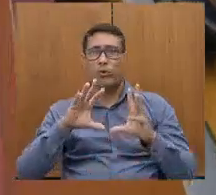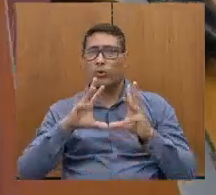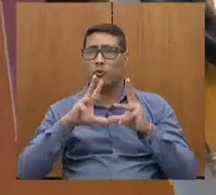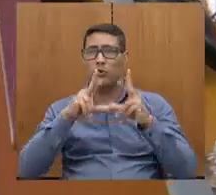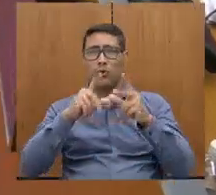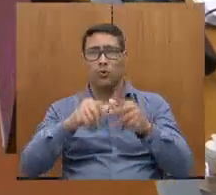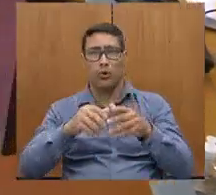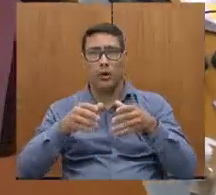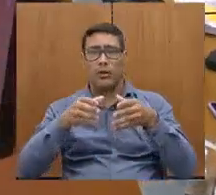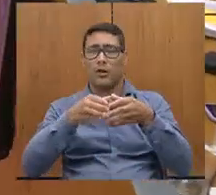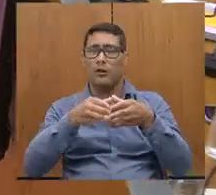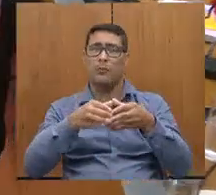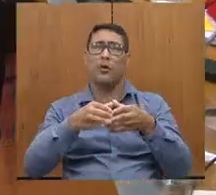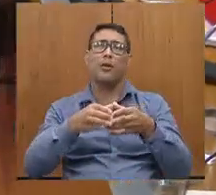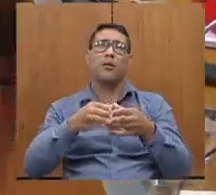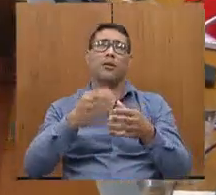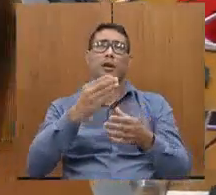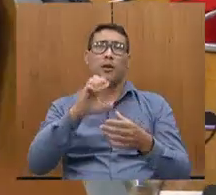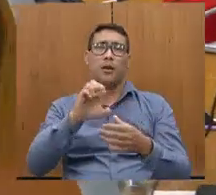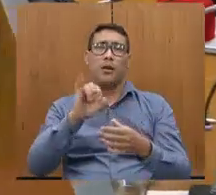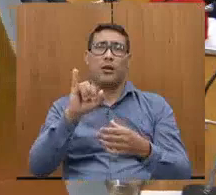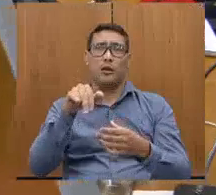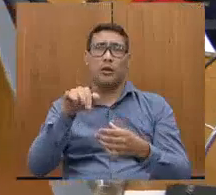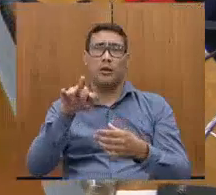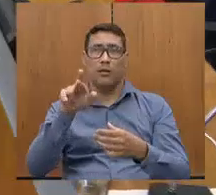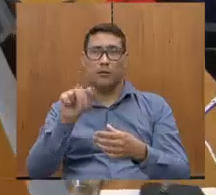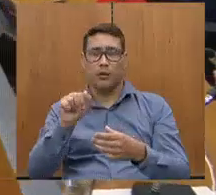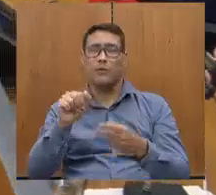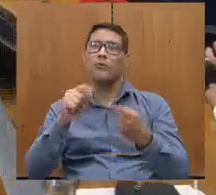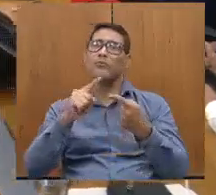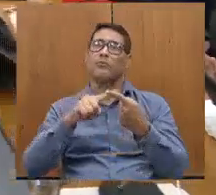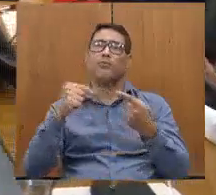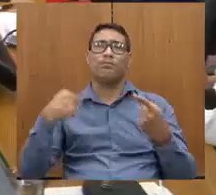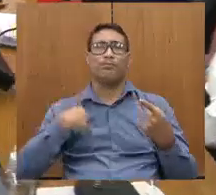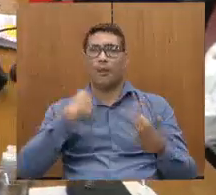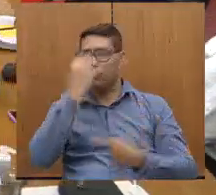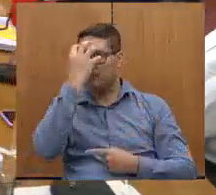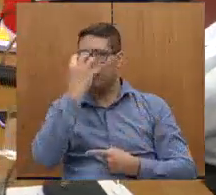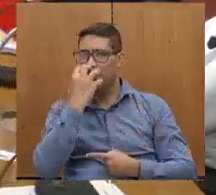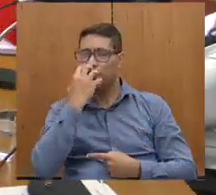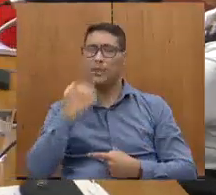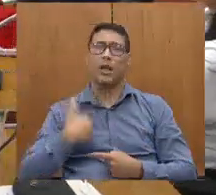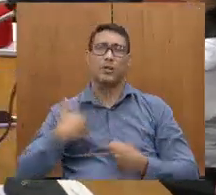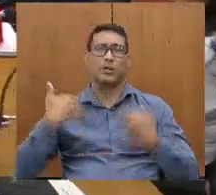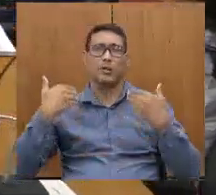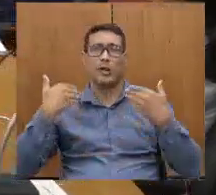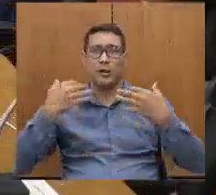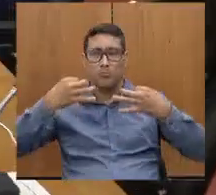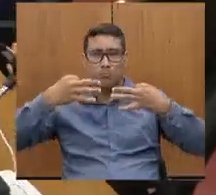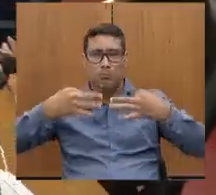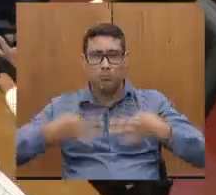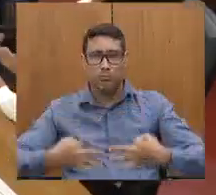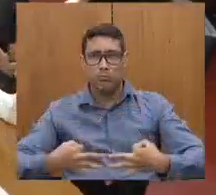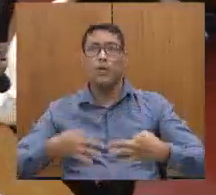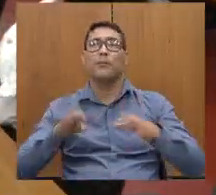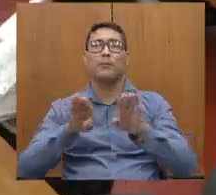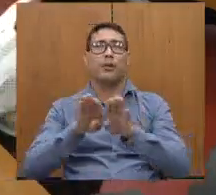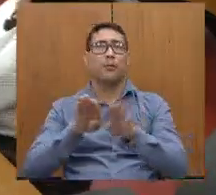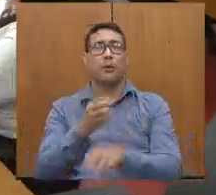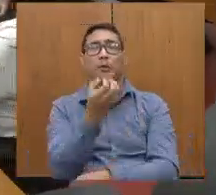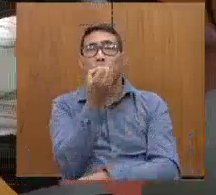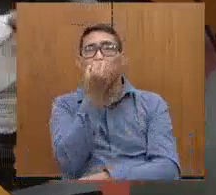DR, pela postura, pela responsabilidade, pela seriedade, e principalmente também pelos resultados.